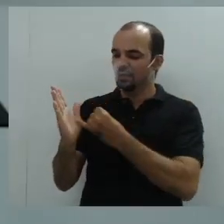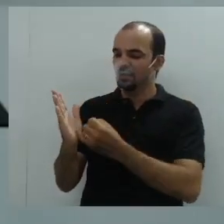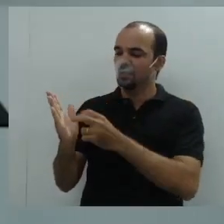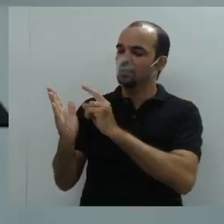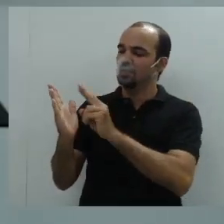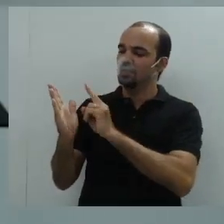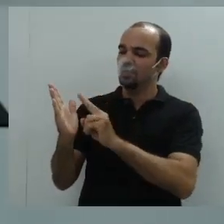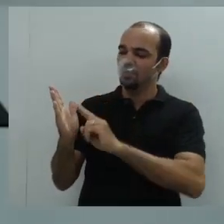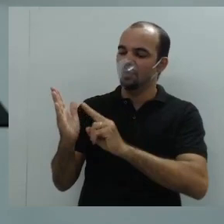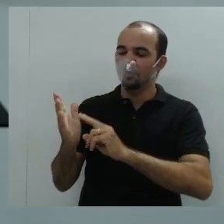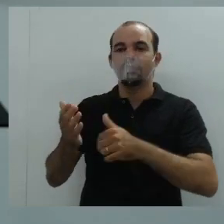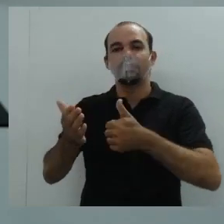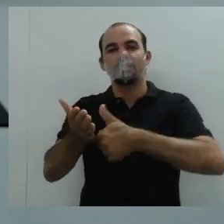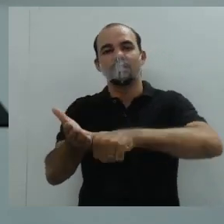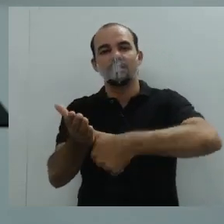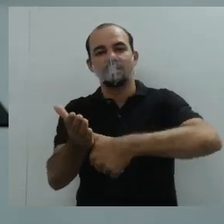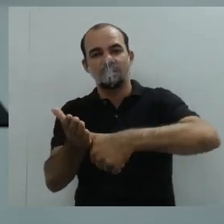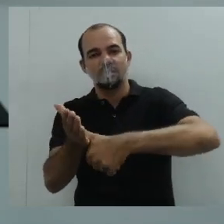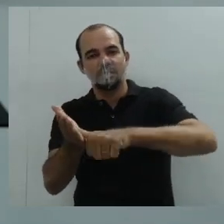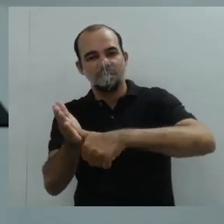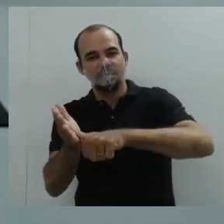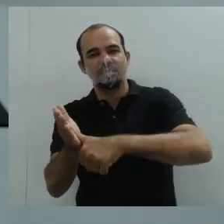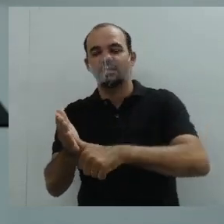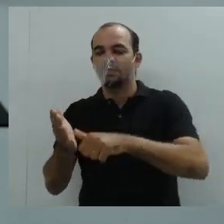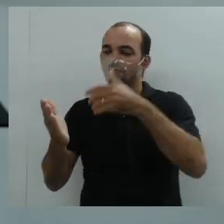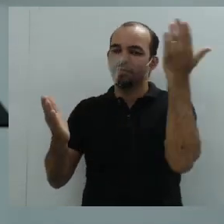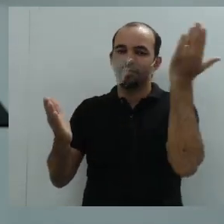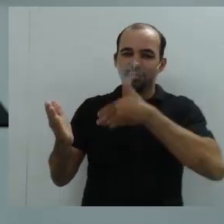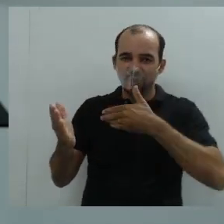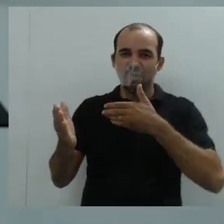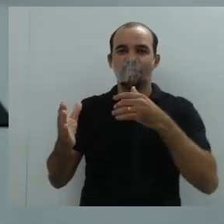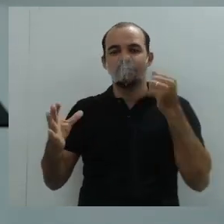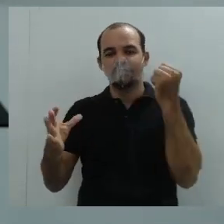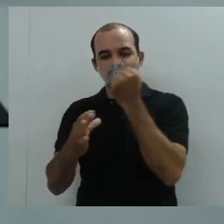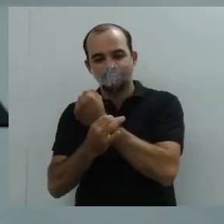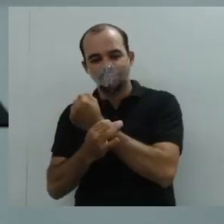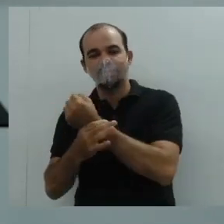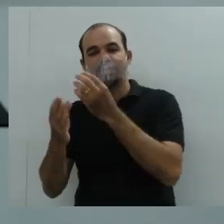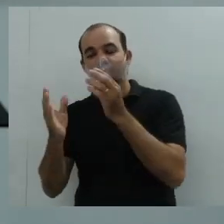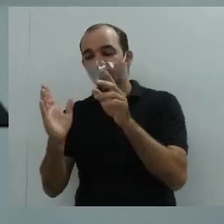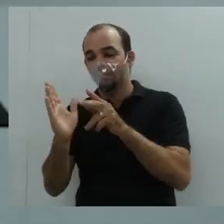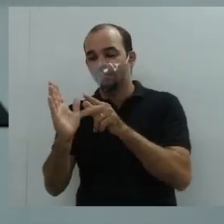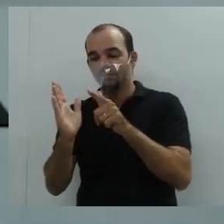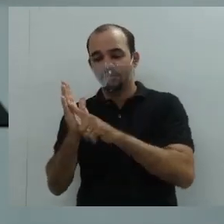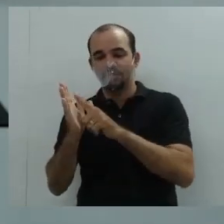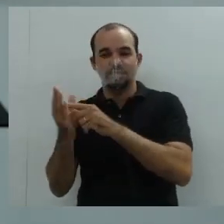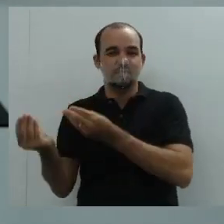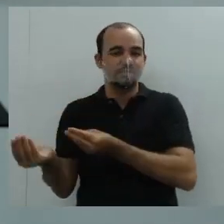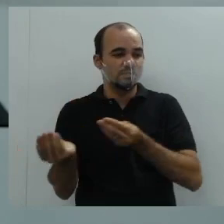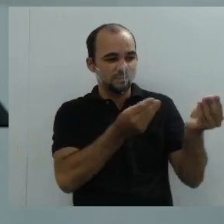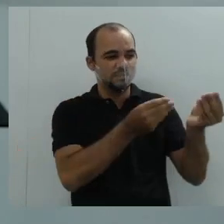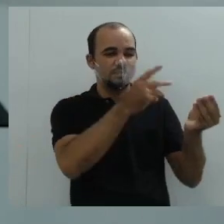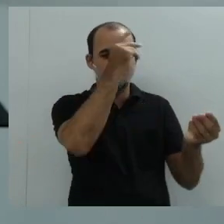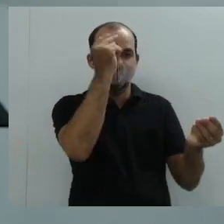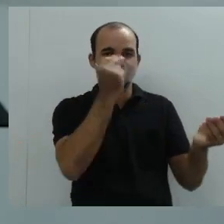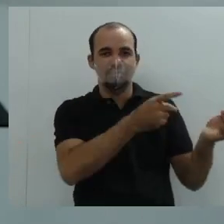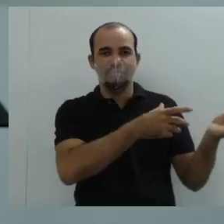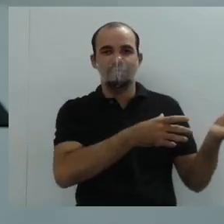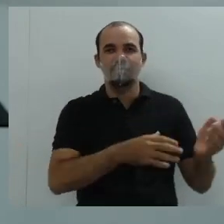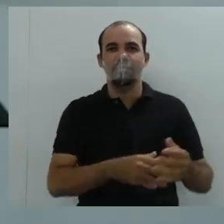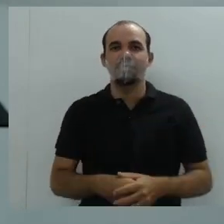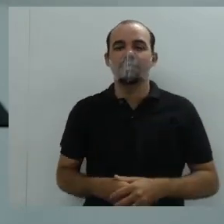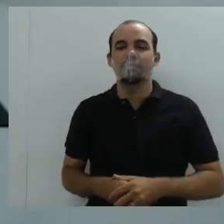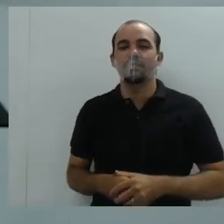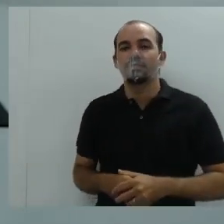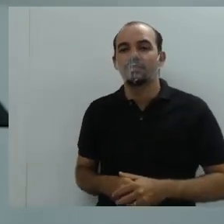colocar o seu nome, para garantir que realmente seja tudo atendido. Tá? Vamos passar. Depois da